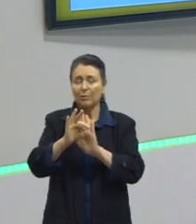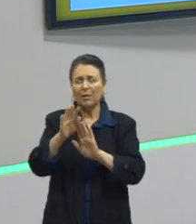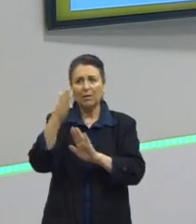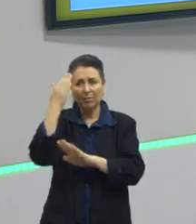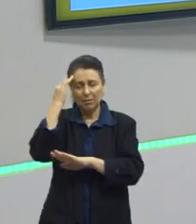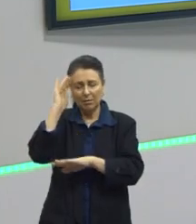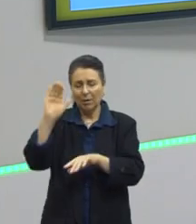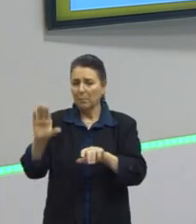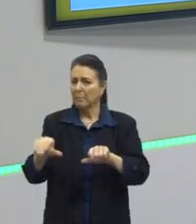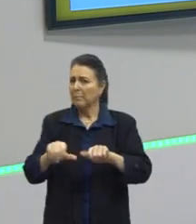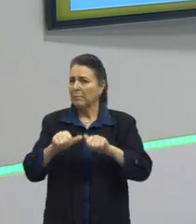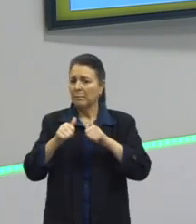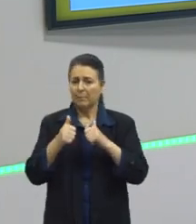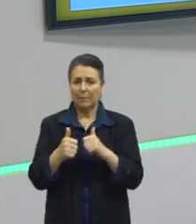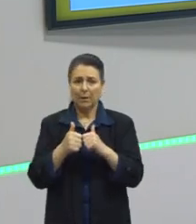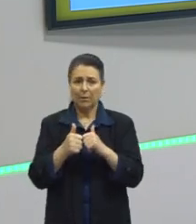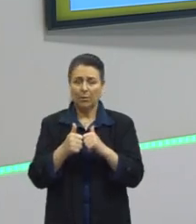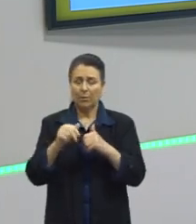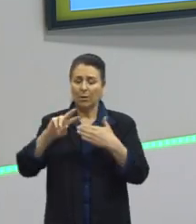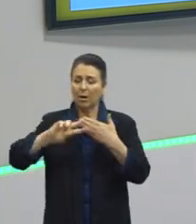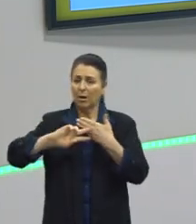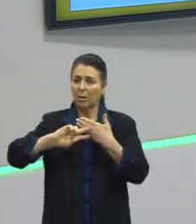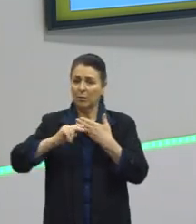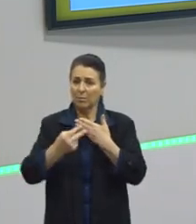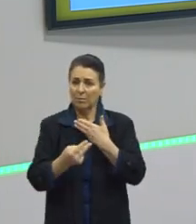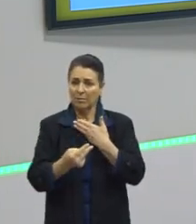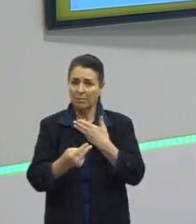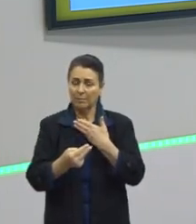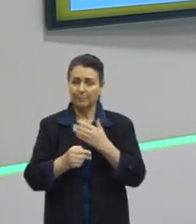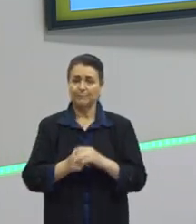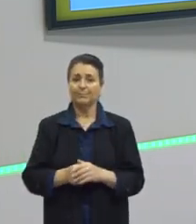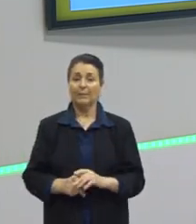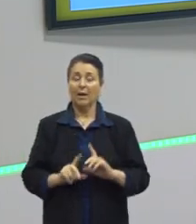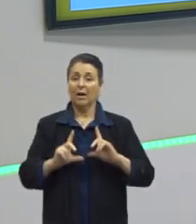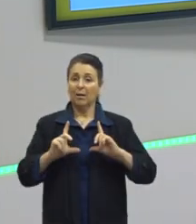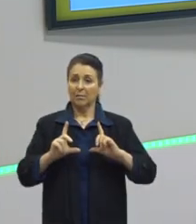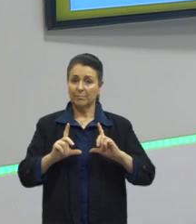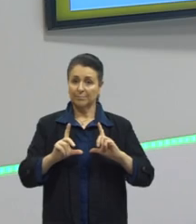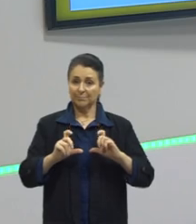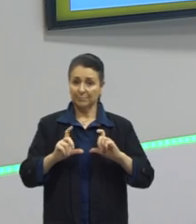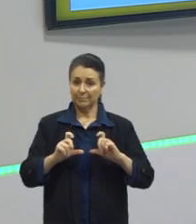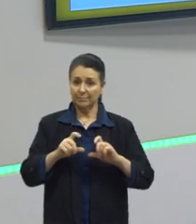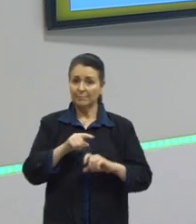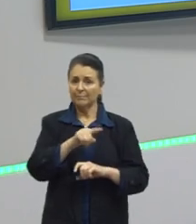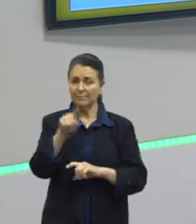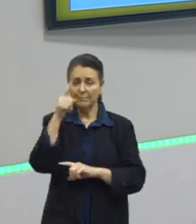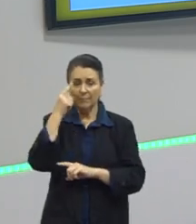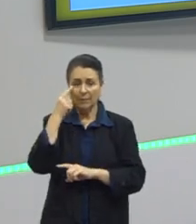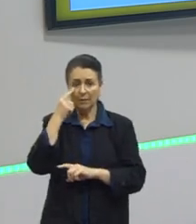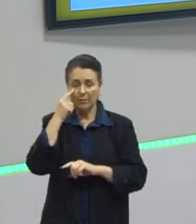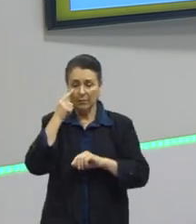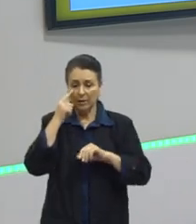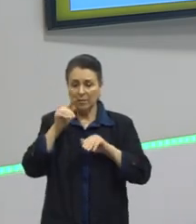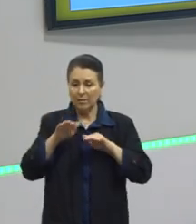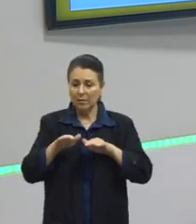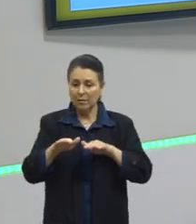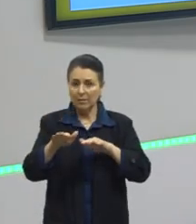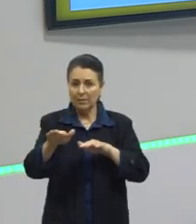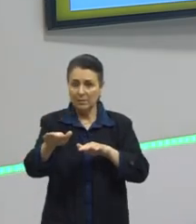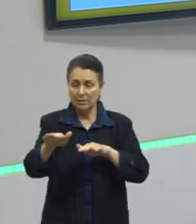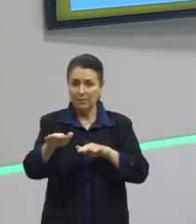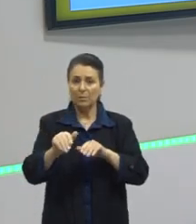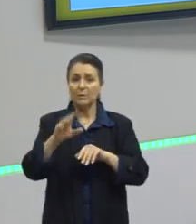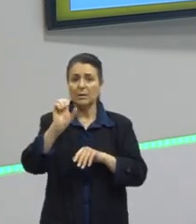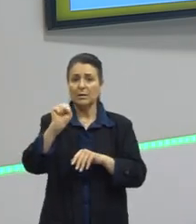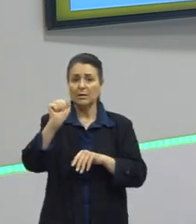pouco melhor essas consequências. E uma foto aqui, pra vocês terem uma ideia, da manifestação em Santiago, pra vocês